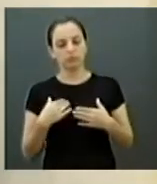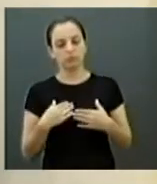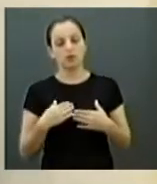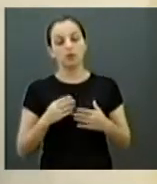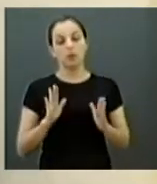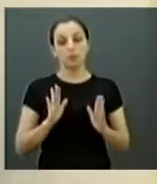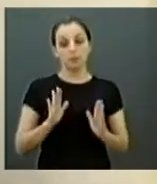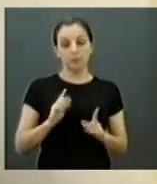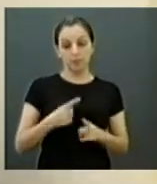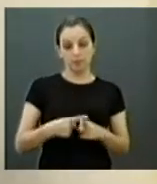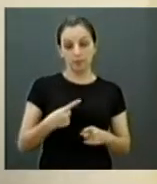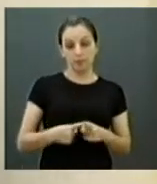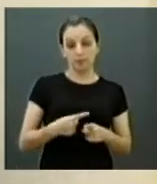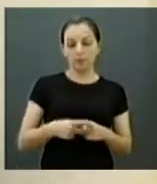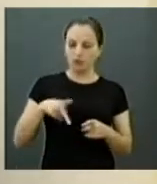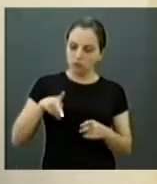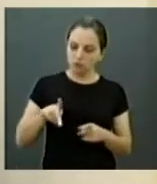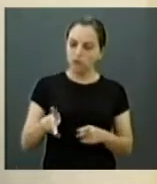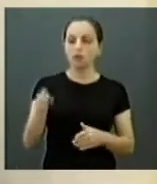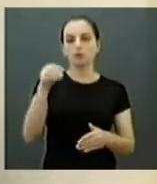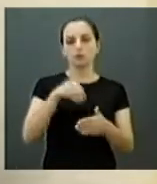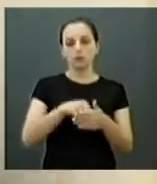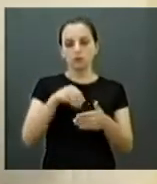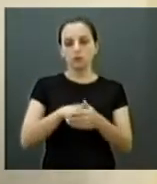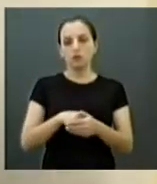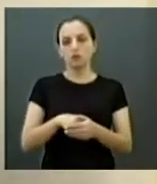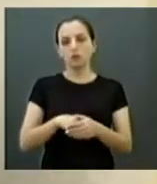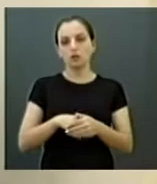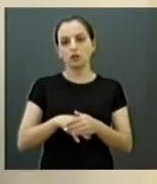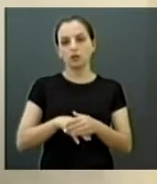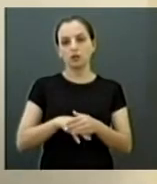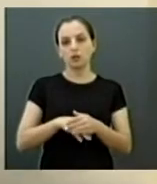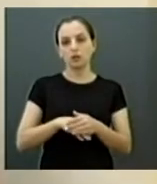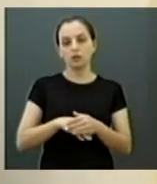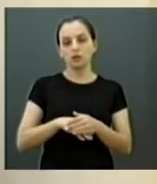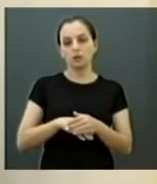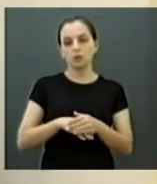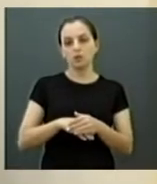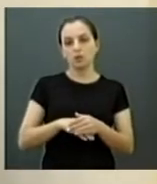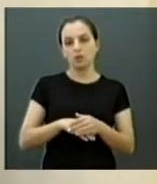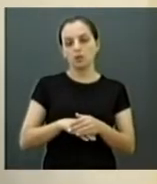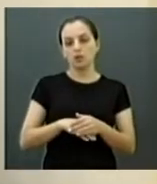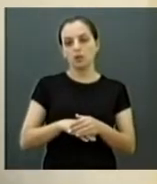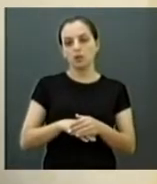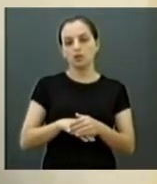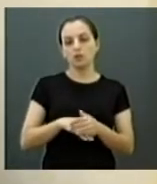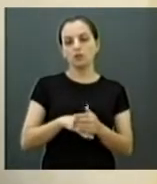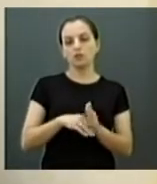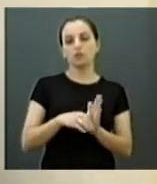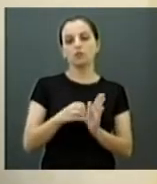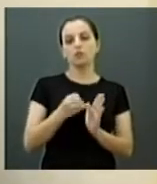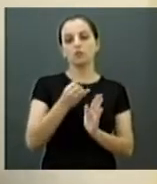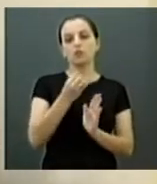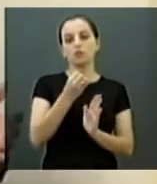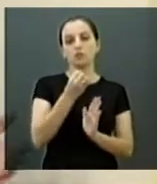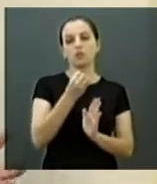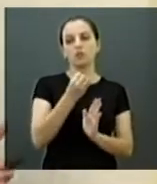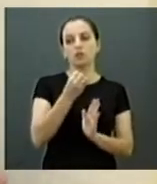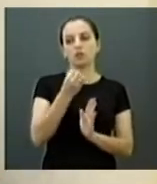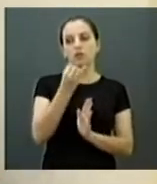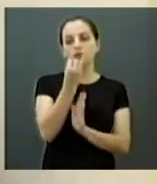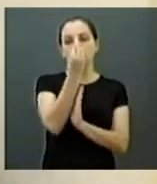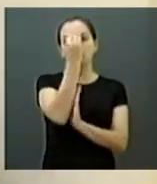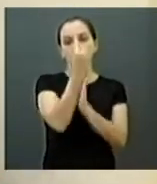do momento, sempre votei a inflação e algo mais, tanto no salário quanto no ticket, e aí para